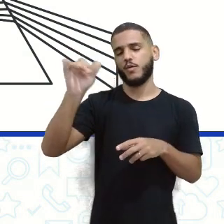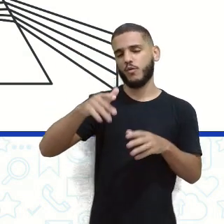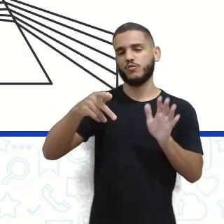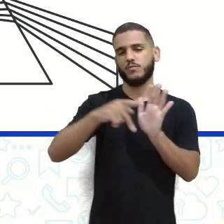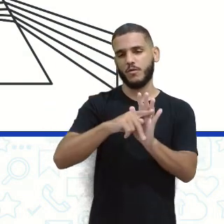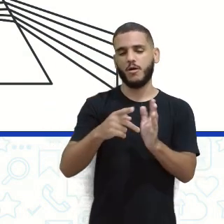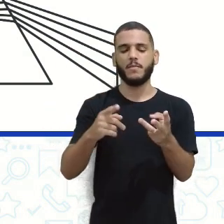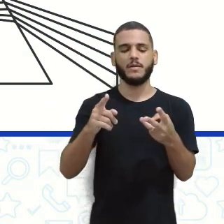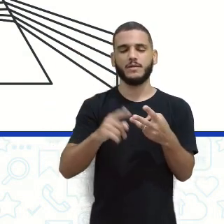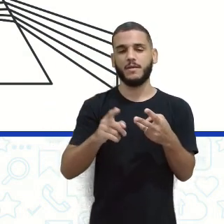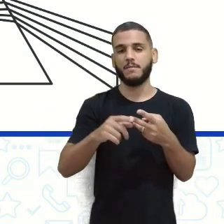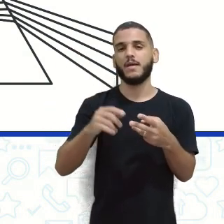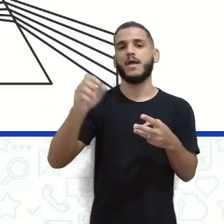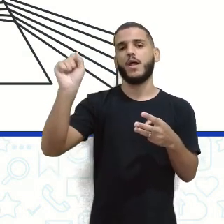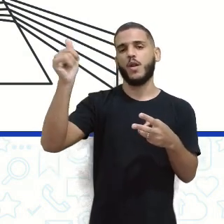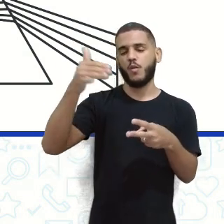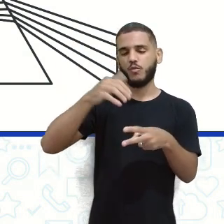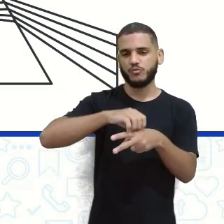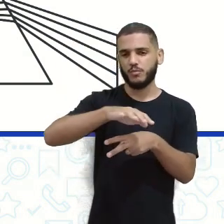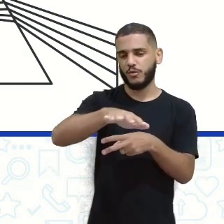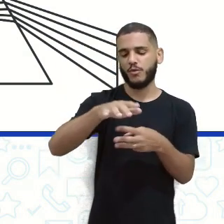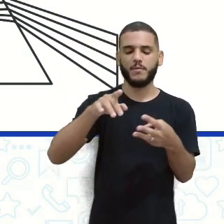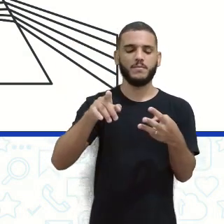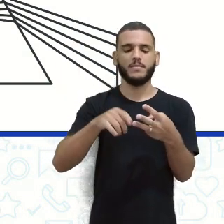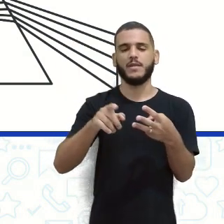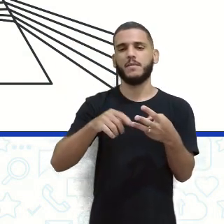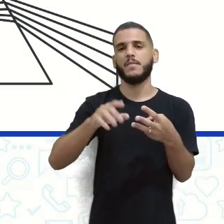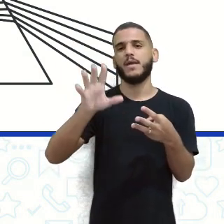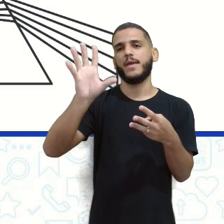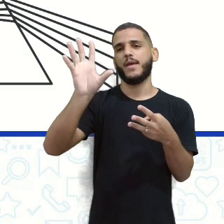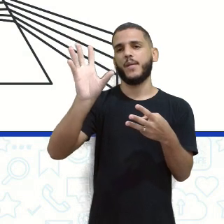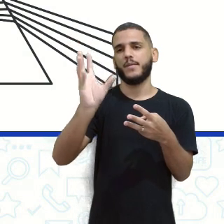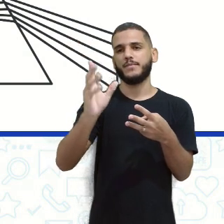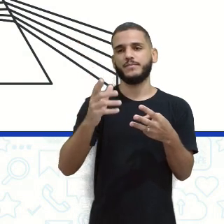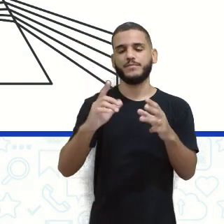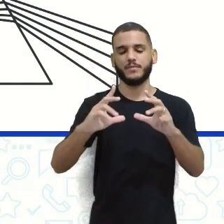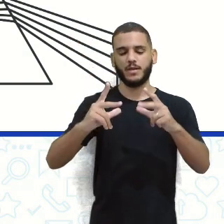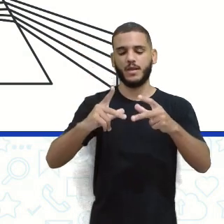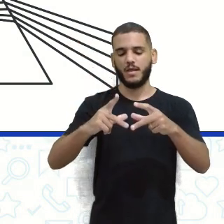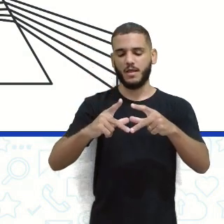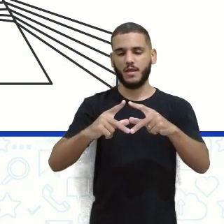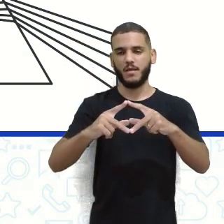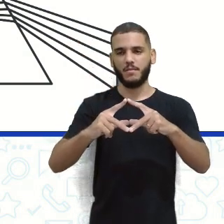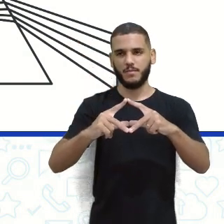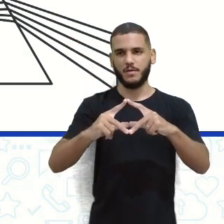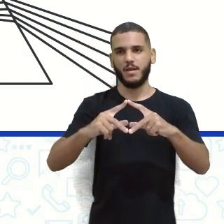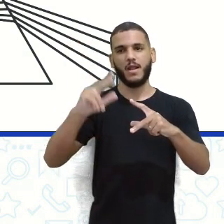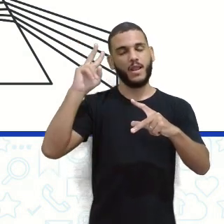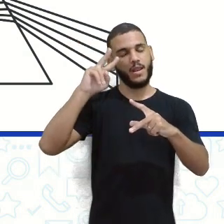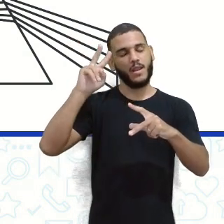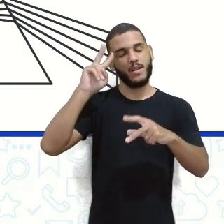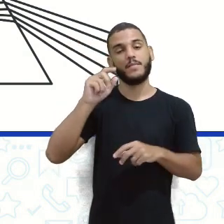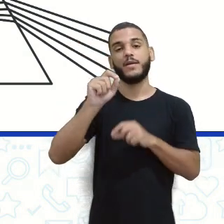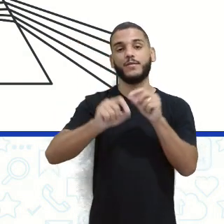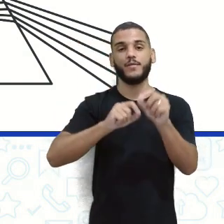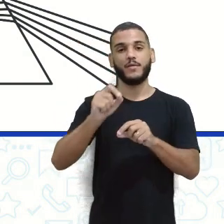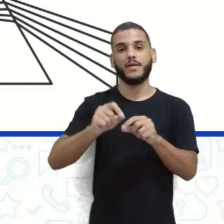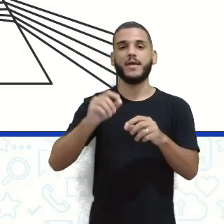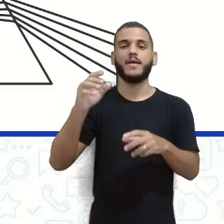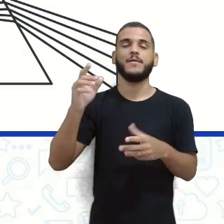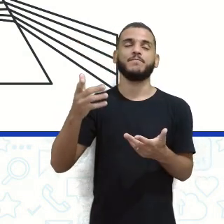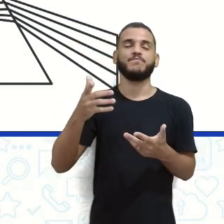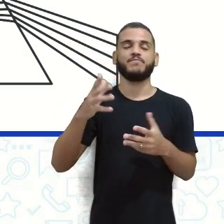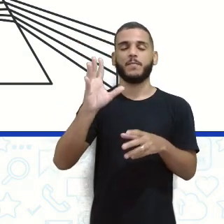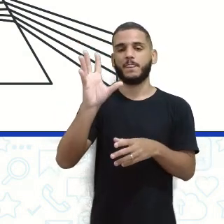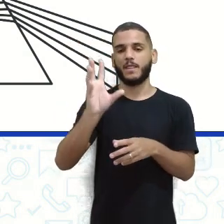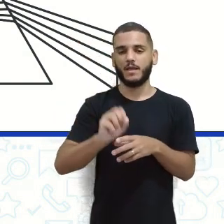propagação da luz, a decomposição da luz. Olha o prisma aí pra gente lembrar da decomposição. E essas três ocorrências aí, né?